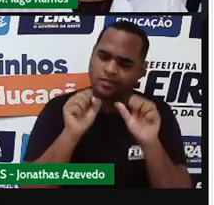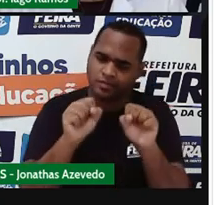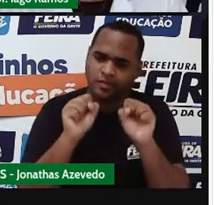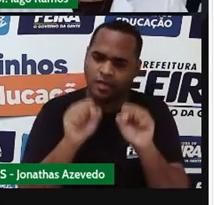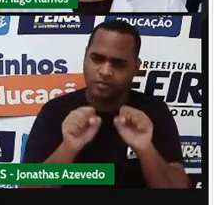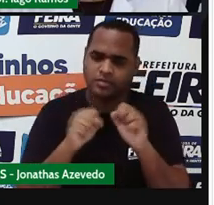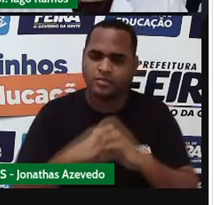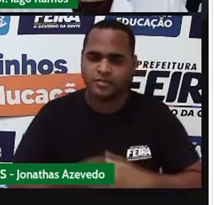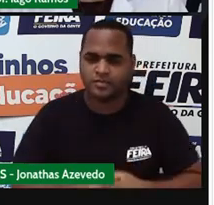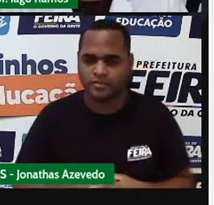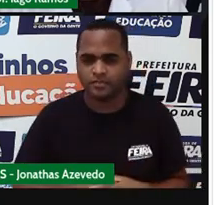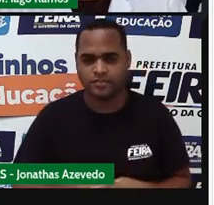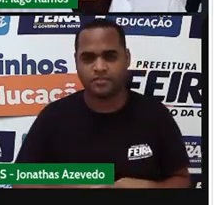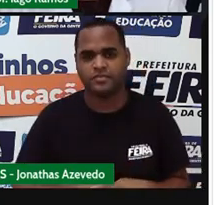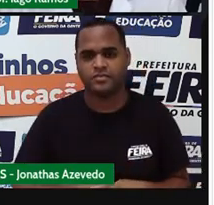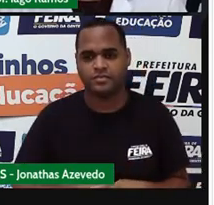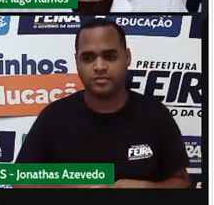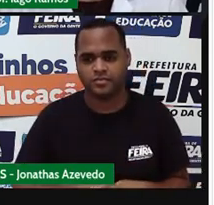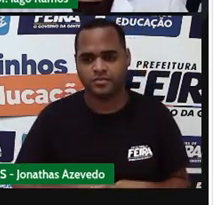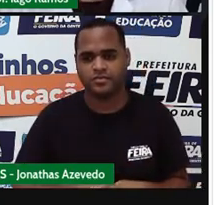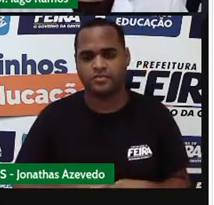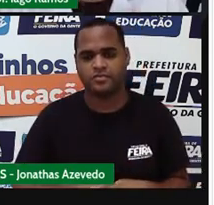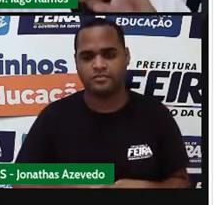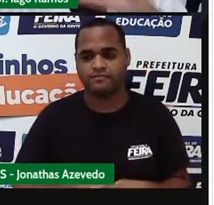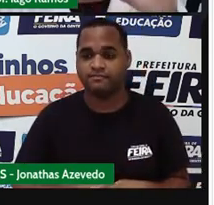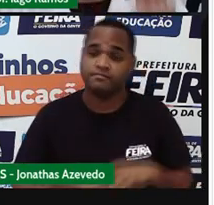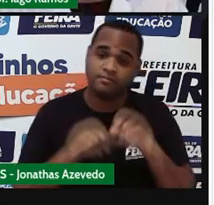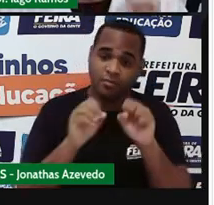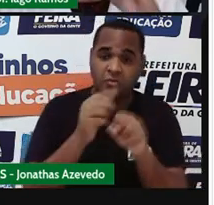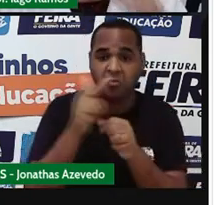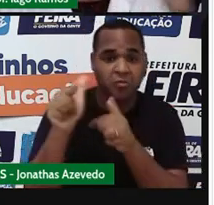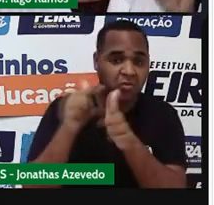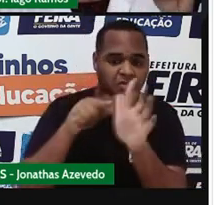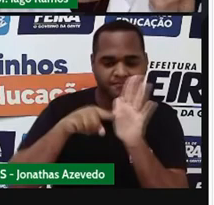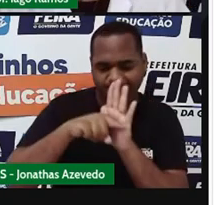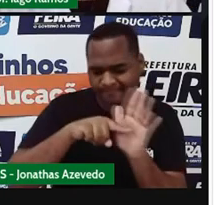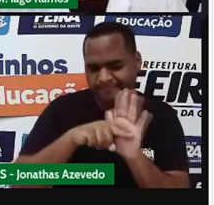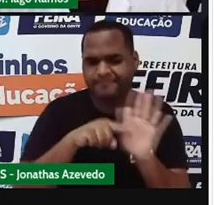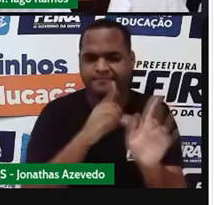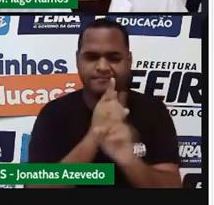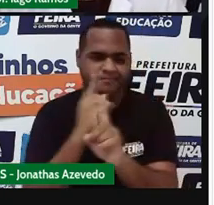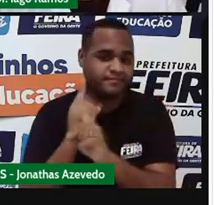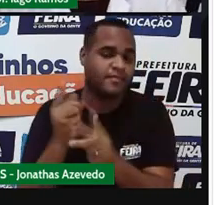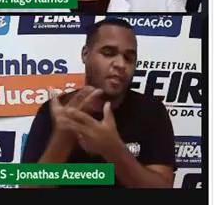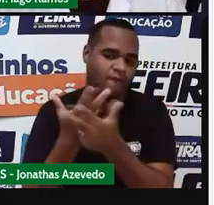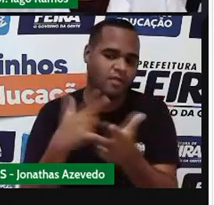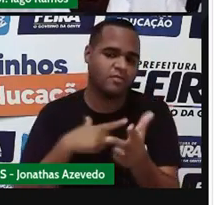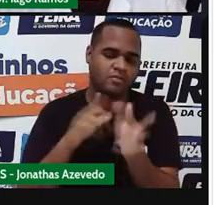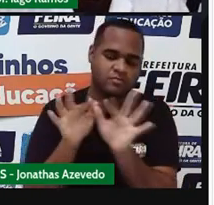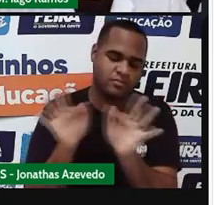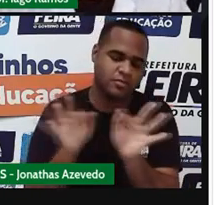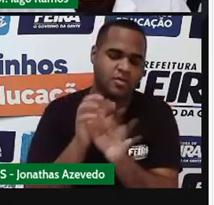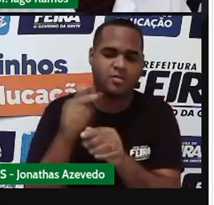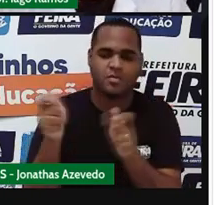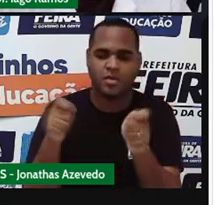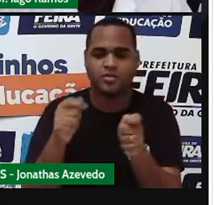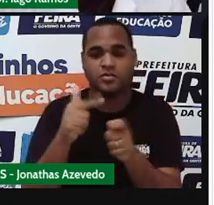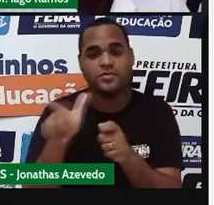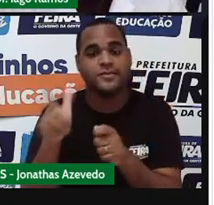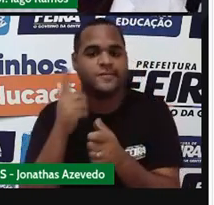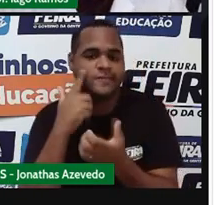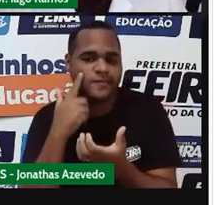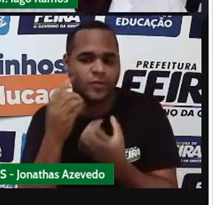você pode tentar pesquisar outras equações assim simples pra começar a resolver e praticar